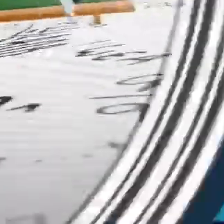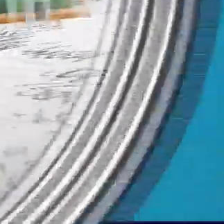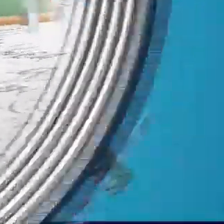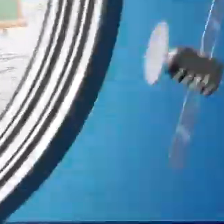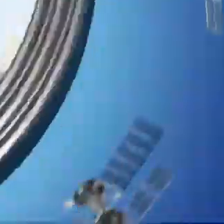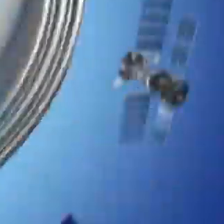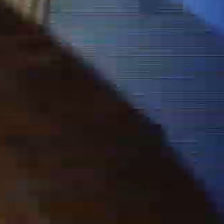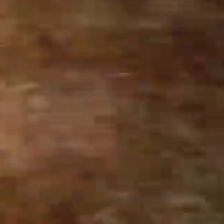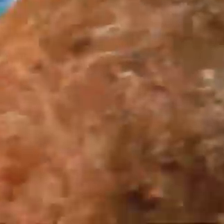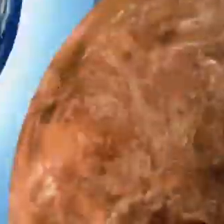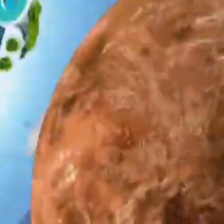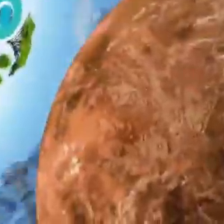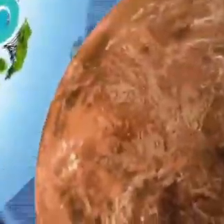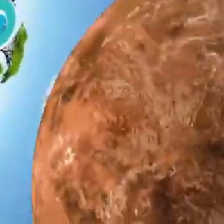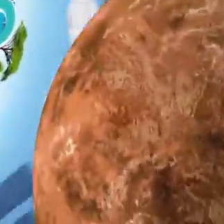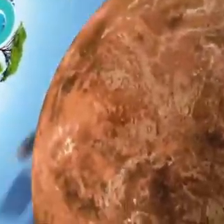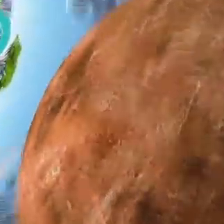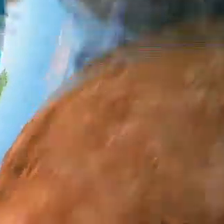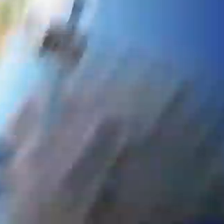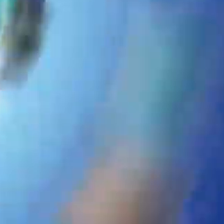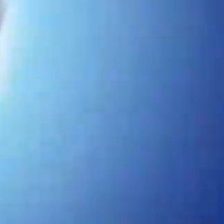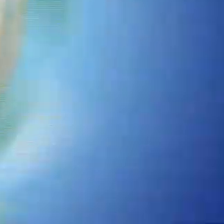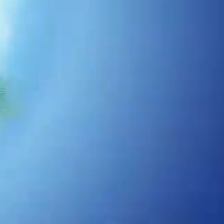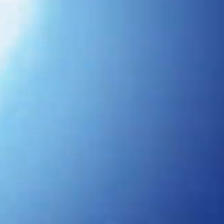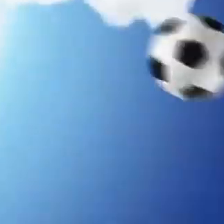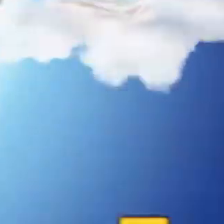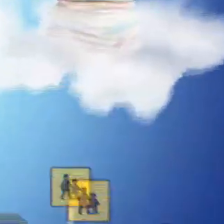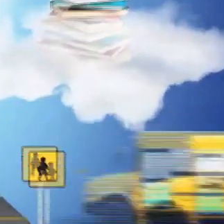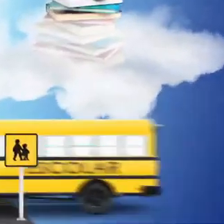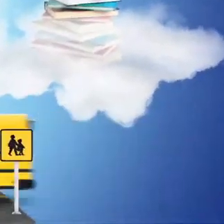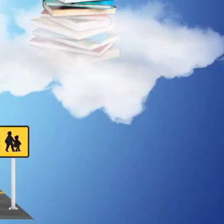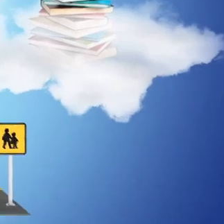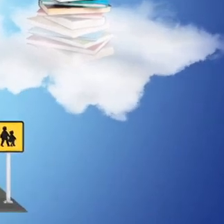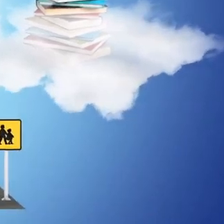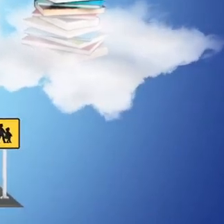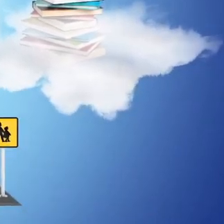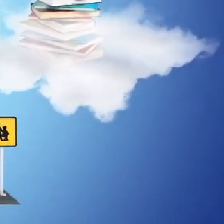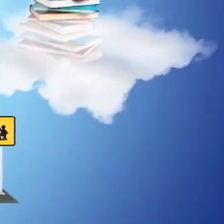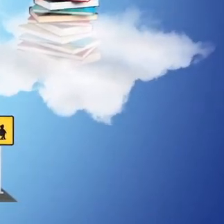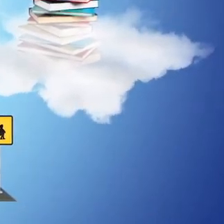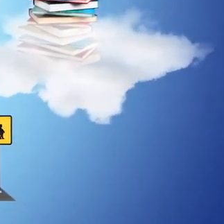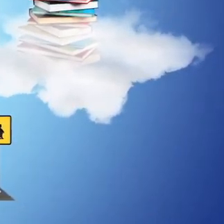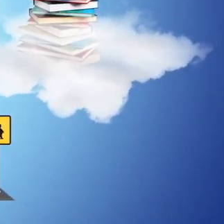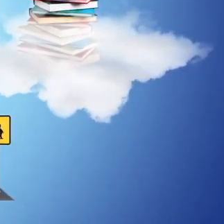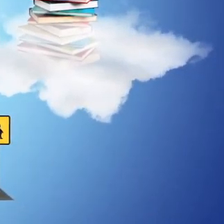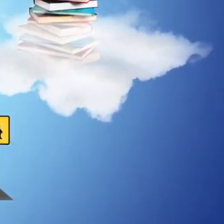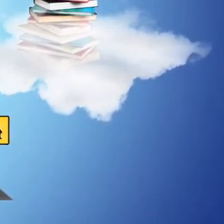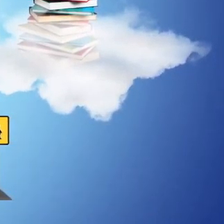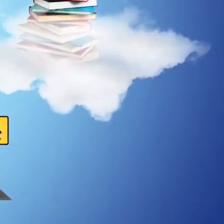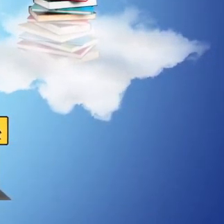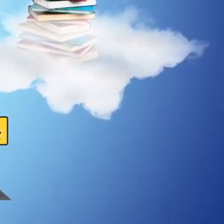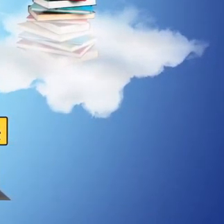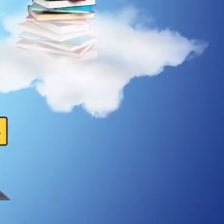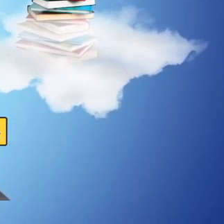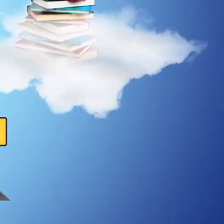a próxima aula.